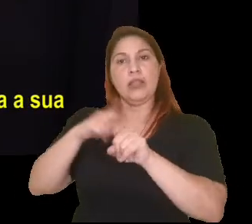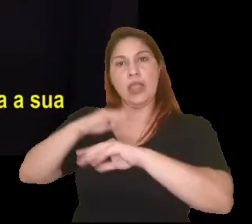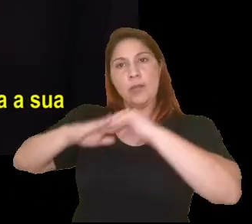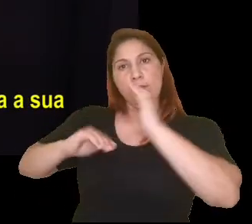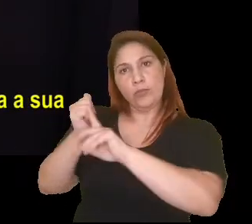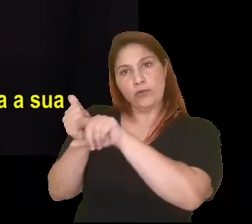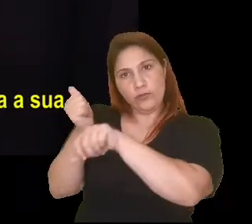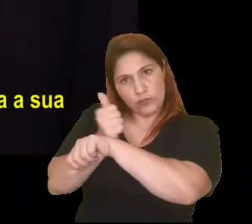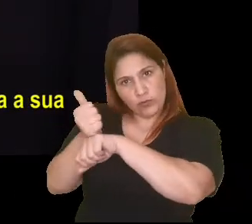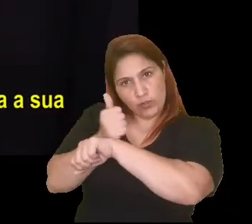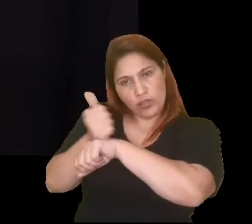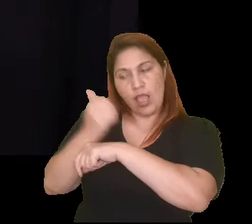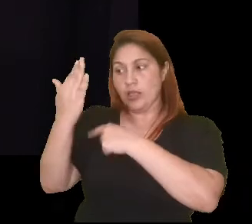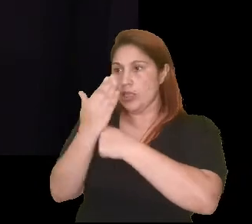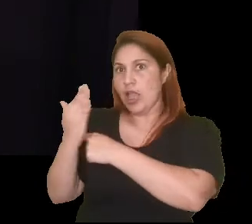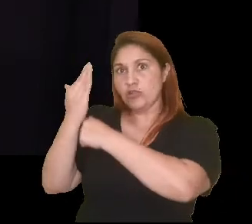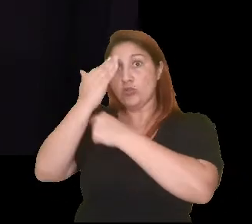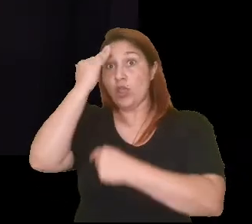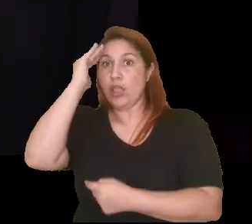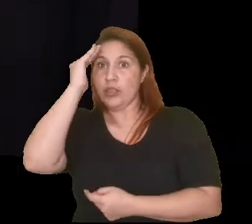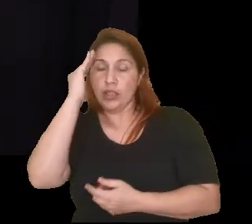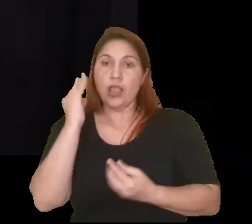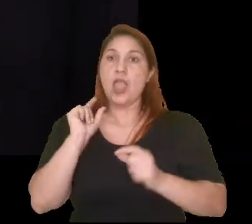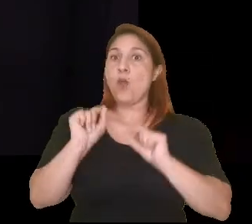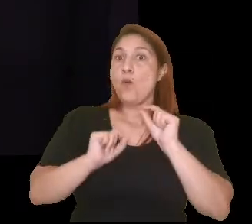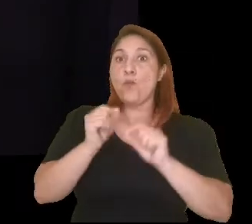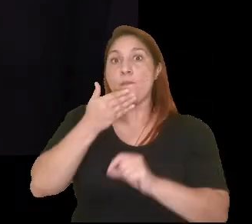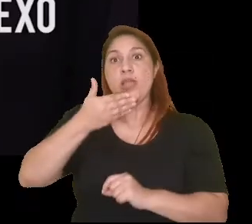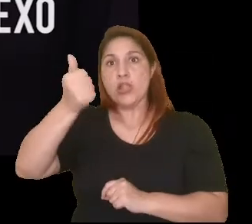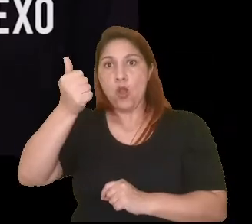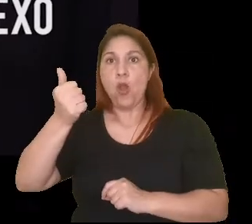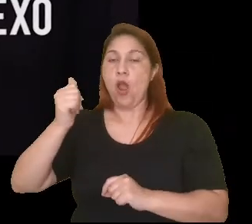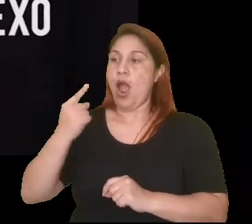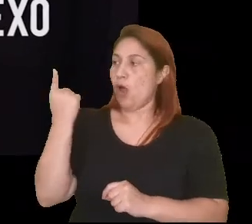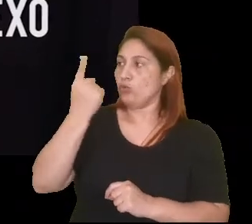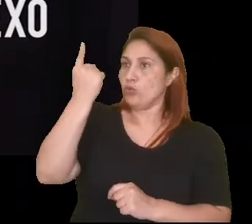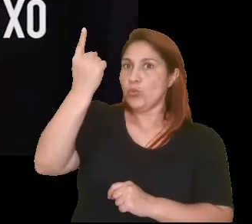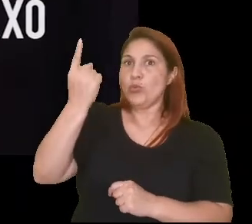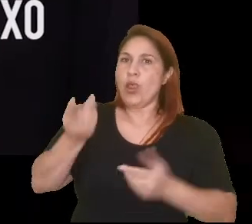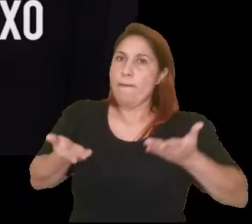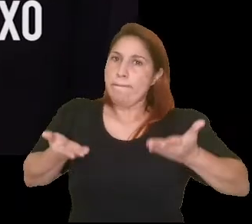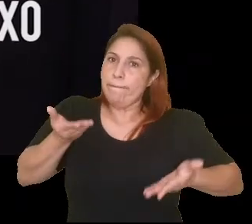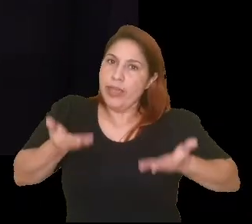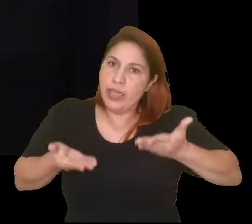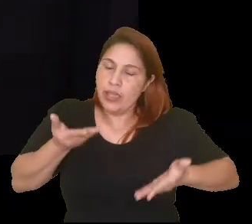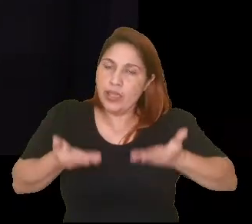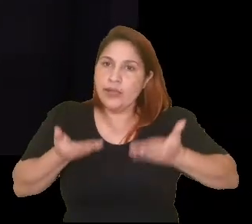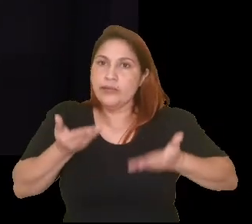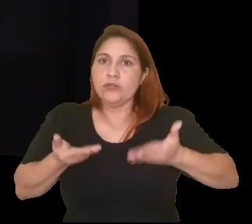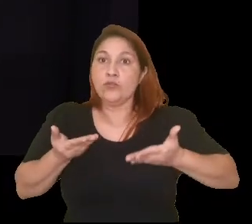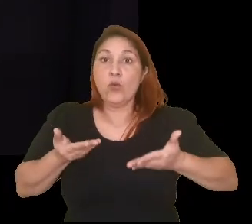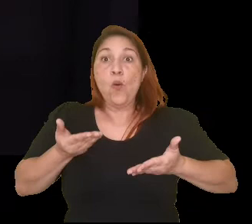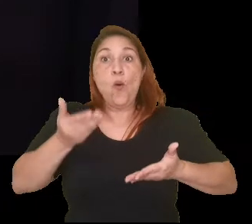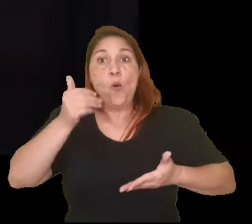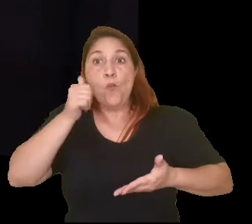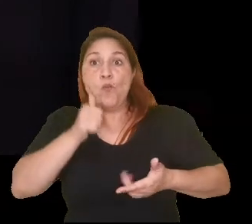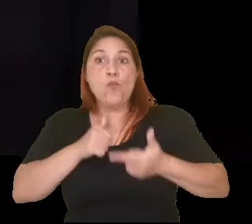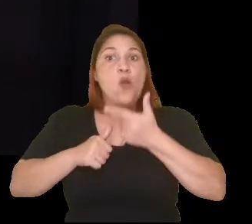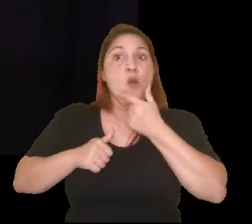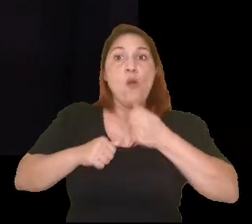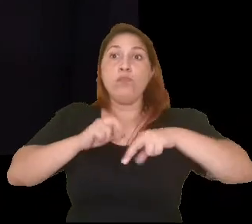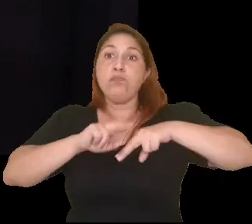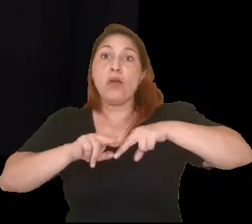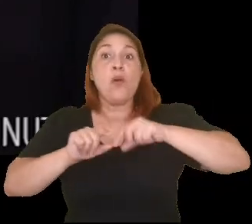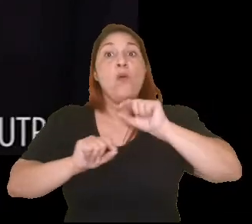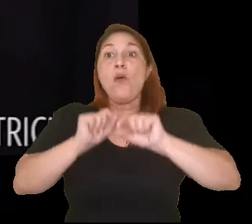adaptadas e orientadas para a sua faixa etária, para a sua altura, peso, sexo e outras características suas é uma dica